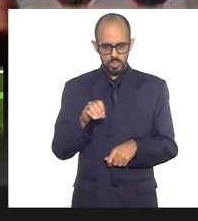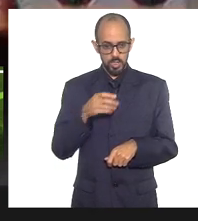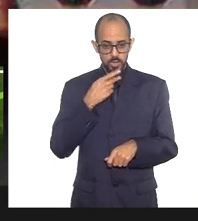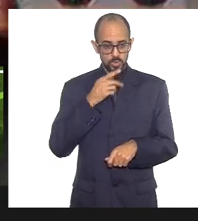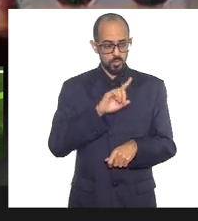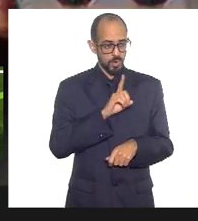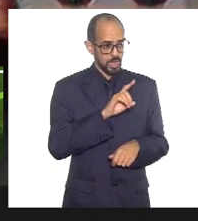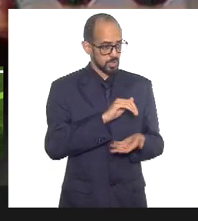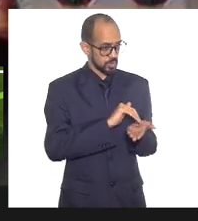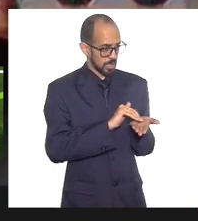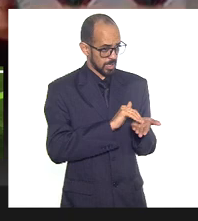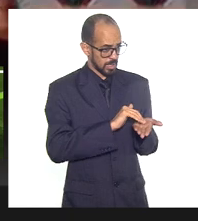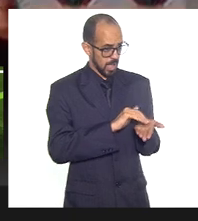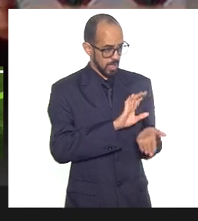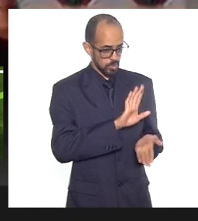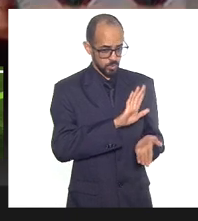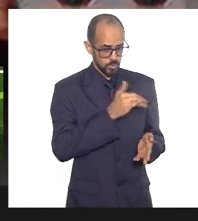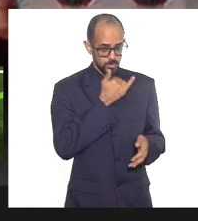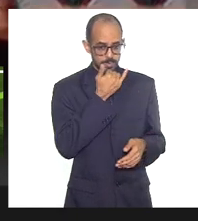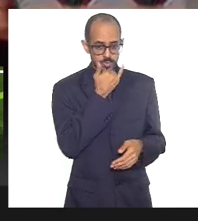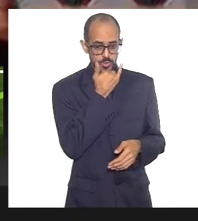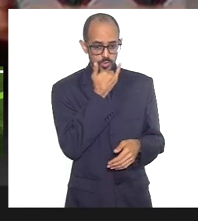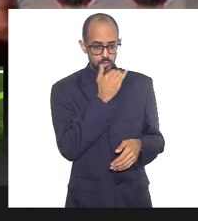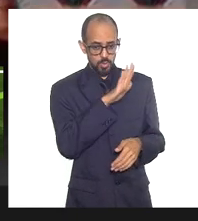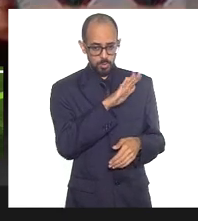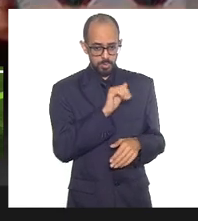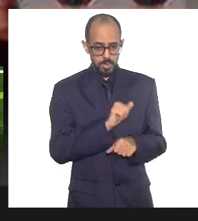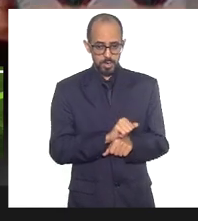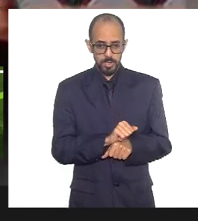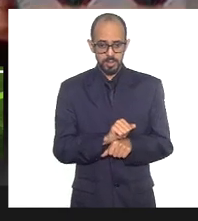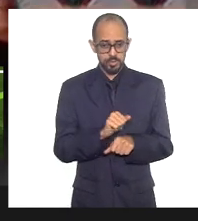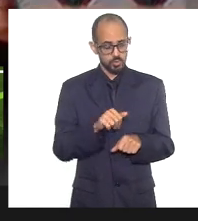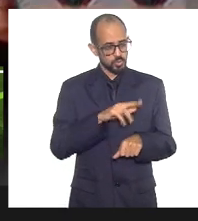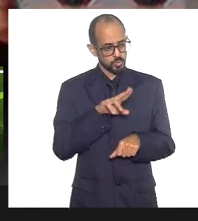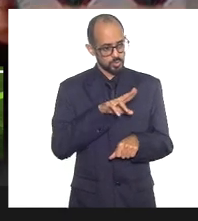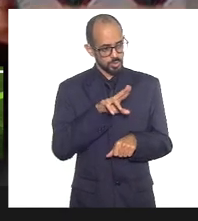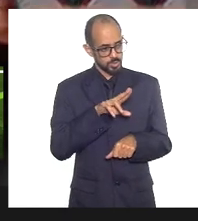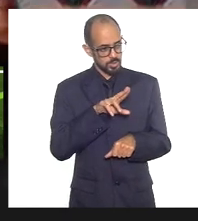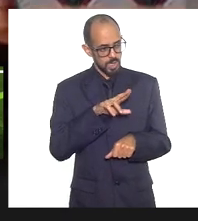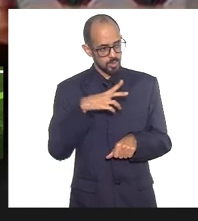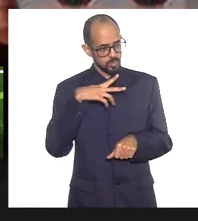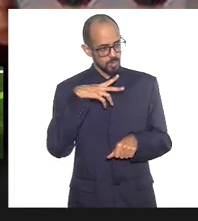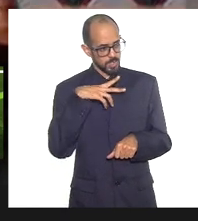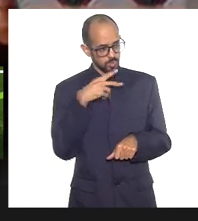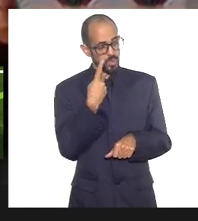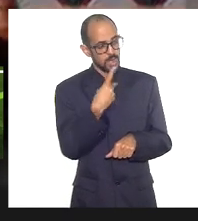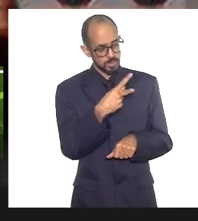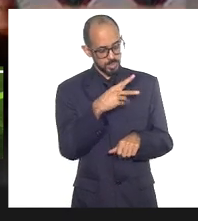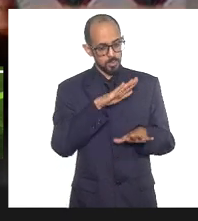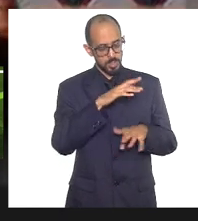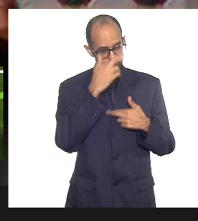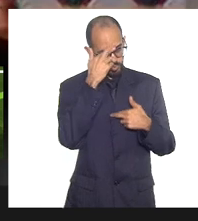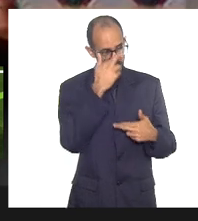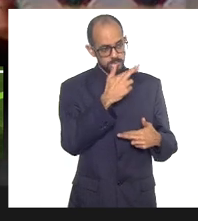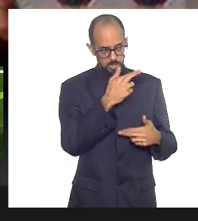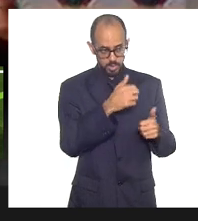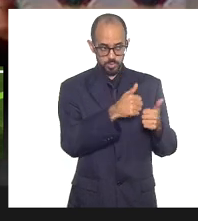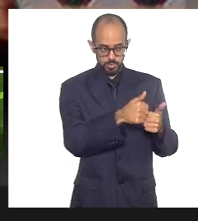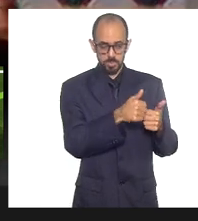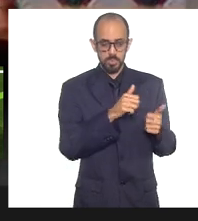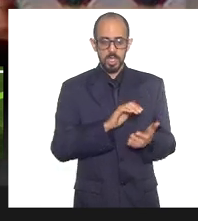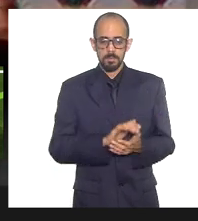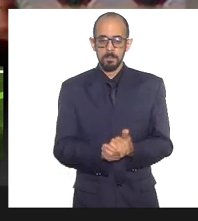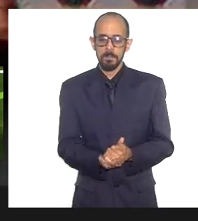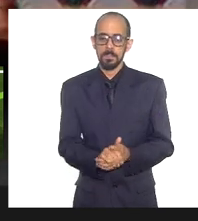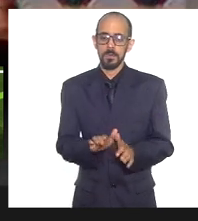peço licença aqui para usar da intimidade, mas com respeito devido. Acho que